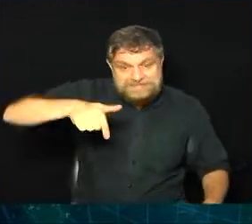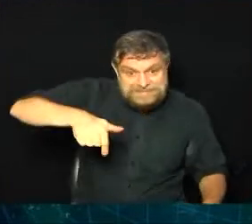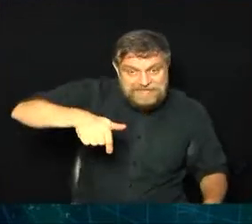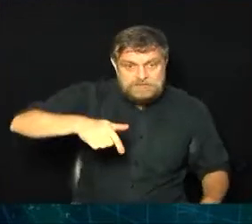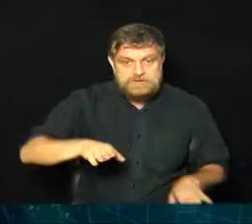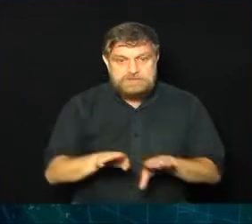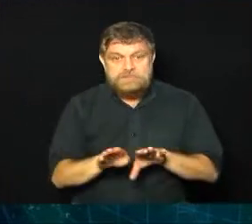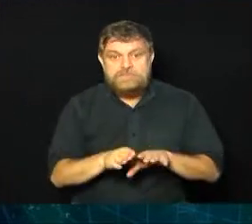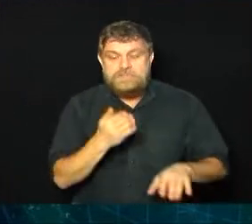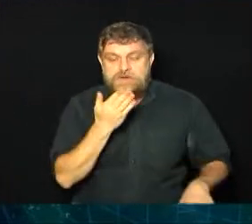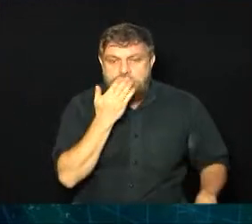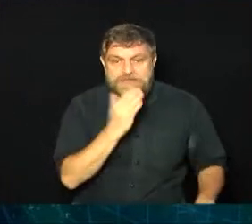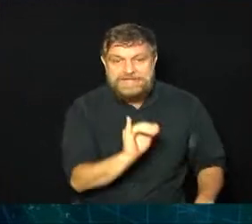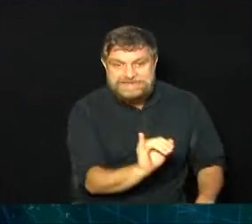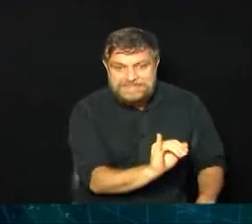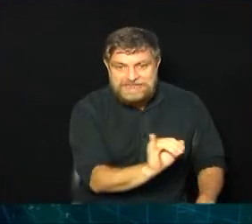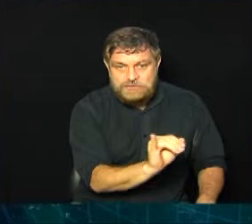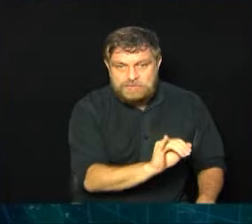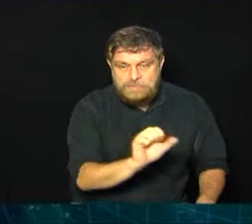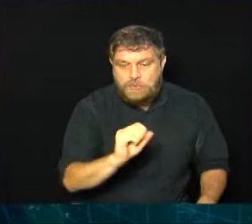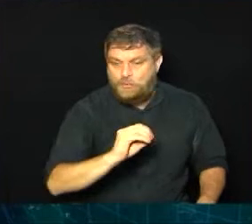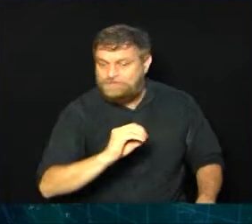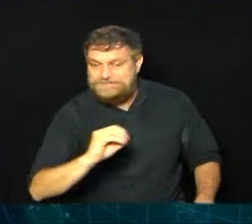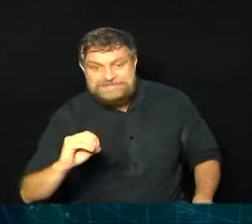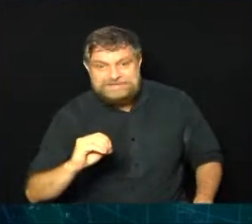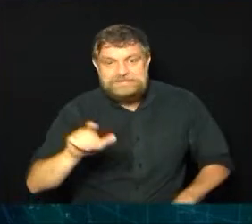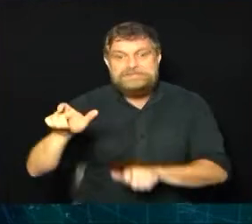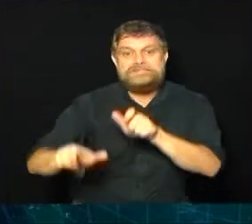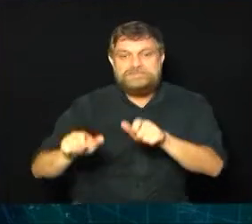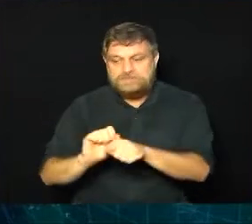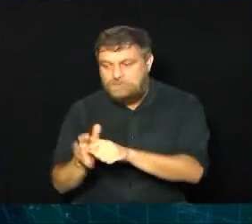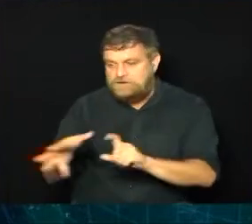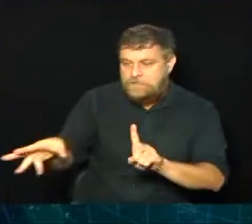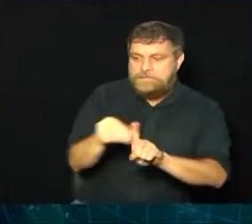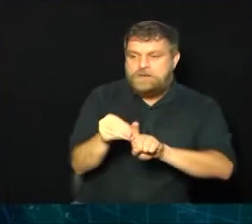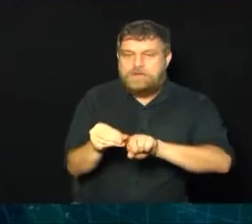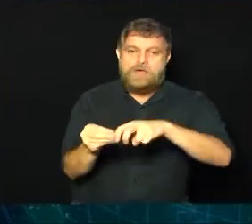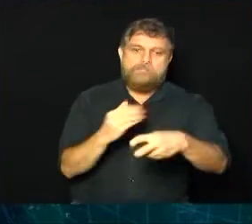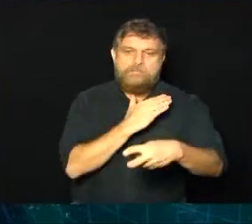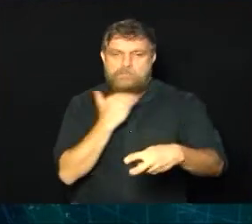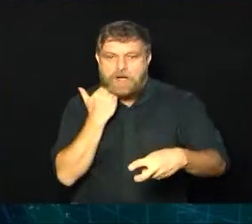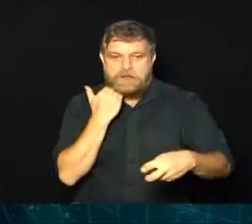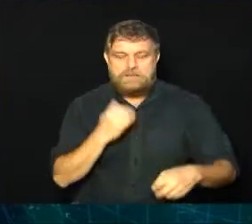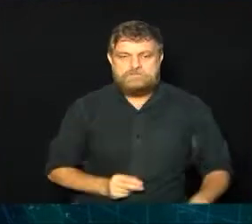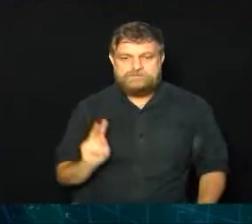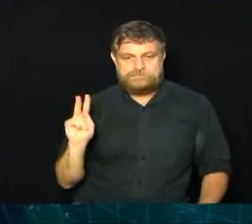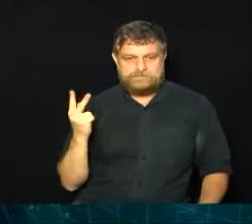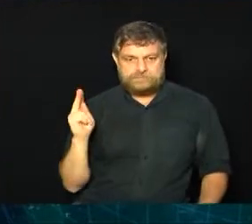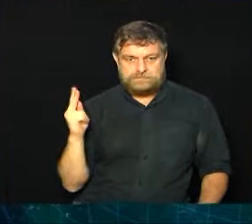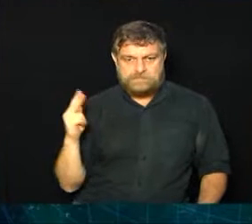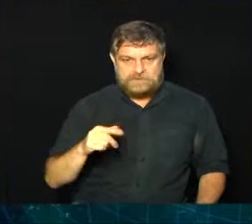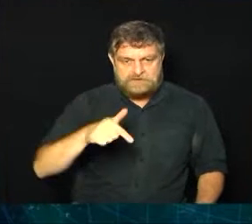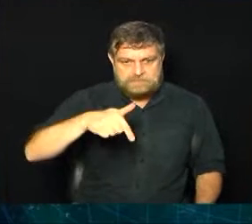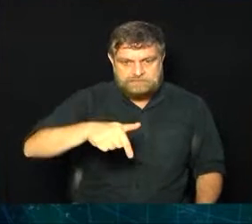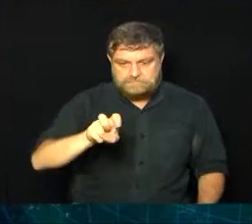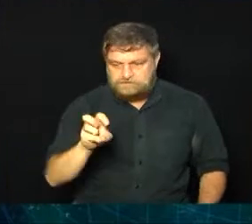Em Dayatuba também teve morte, 800 pessoas morreram devido à Covid-19. Hortolândia, 753,